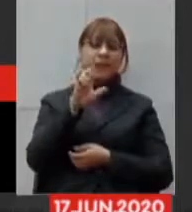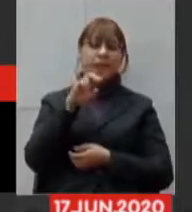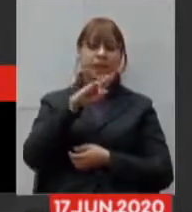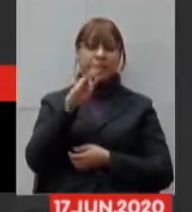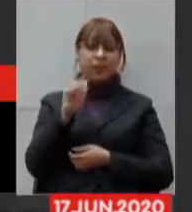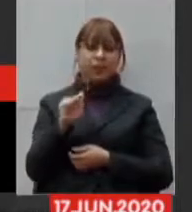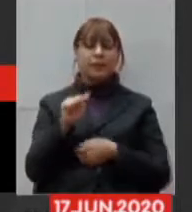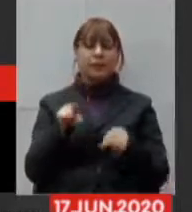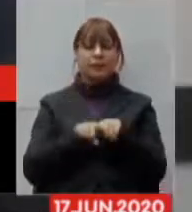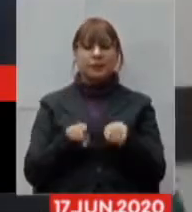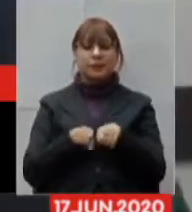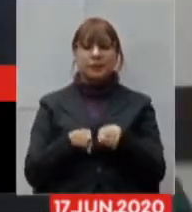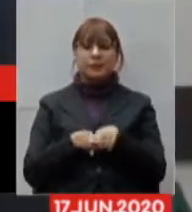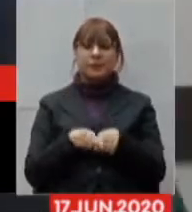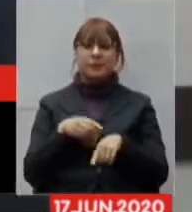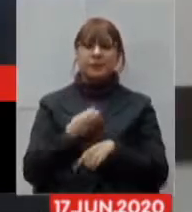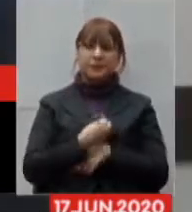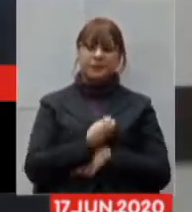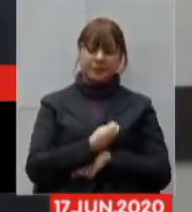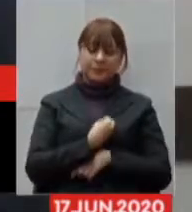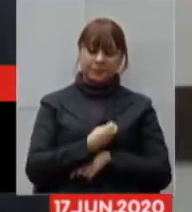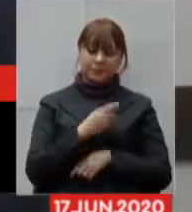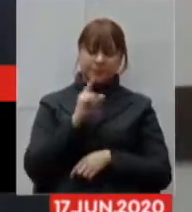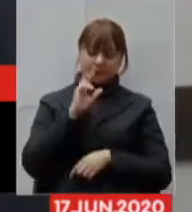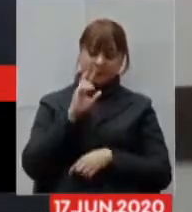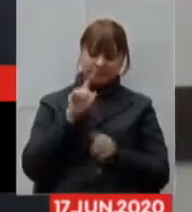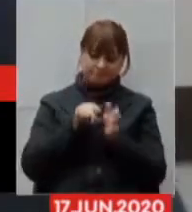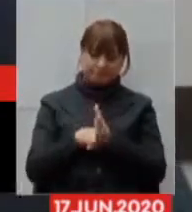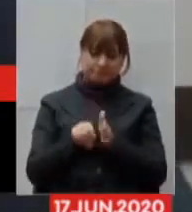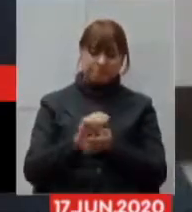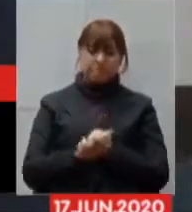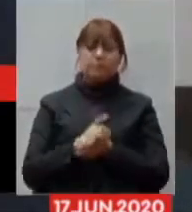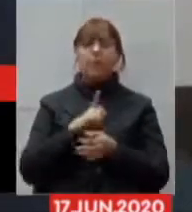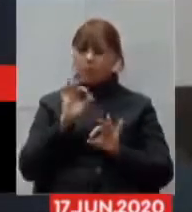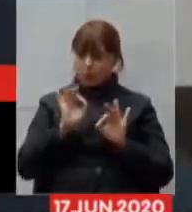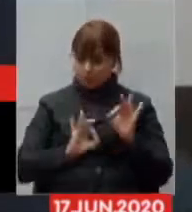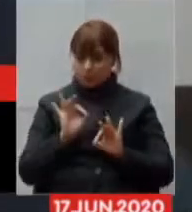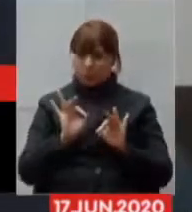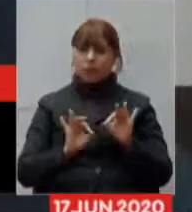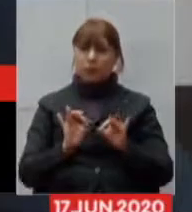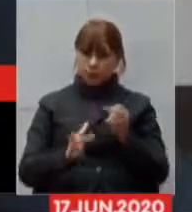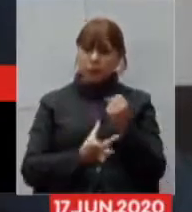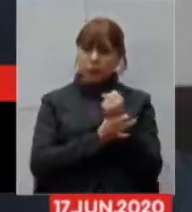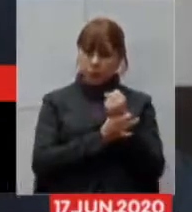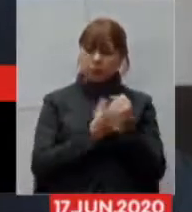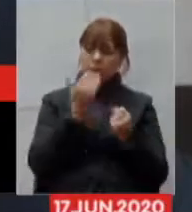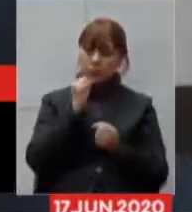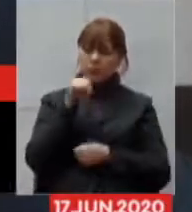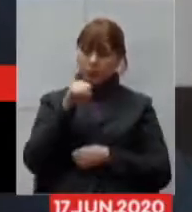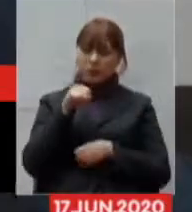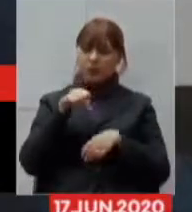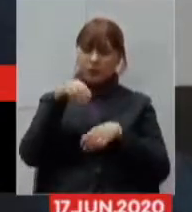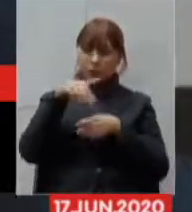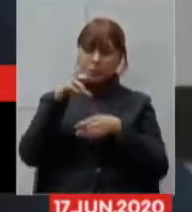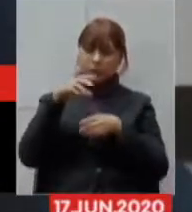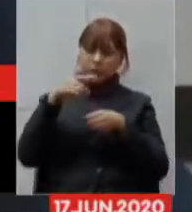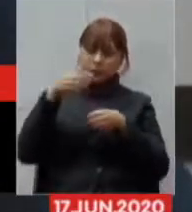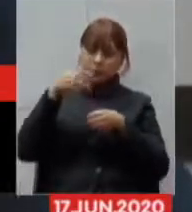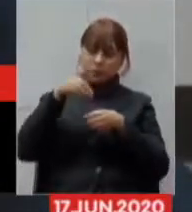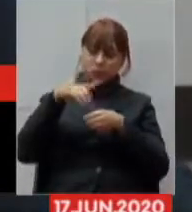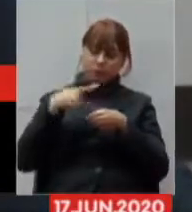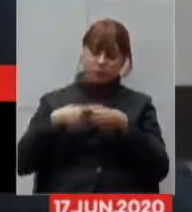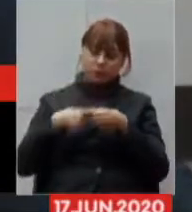participante bom nós temos sim um plano de segurança alimentar aqui sim em Uberaba primeiro que nós